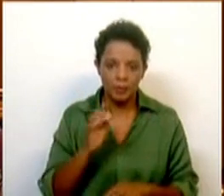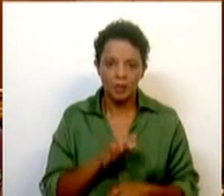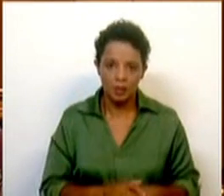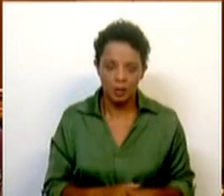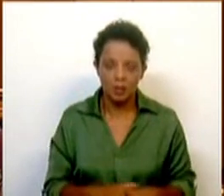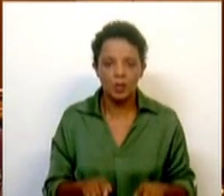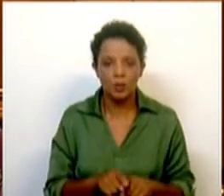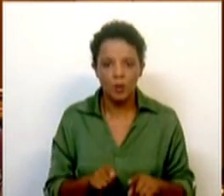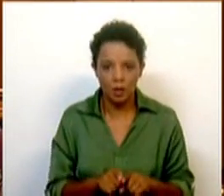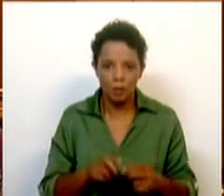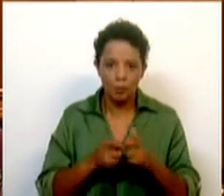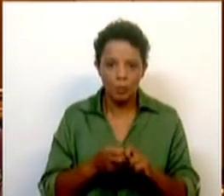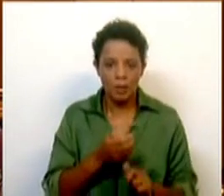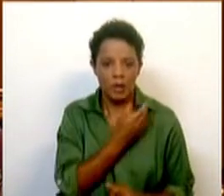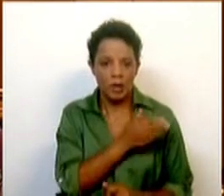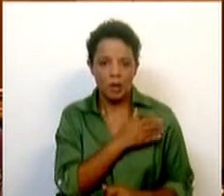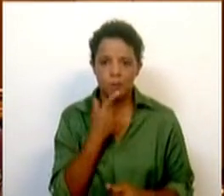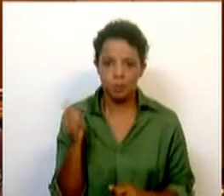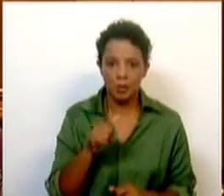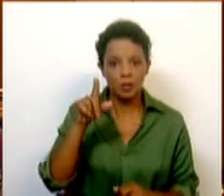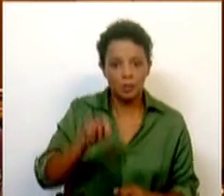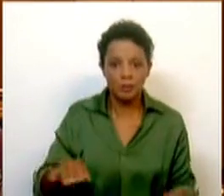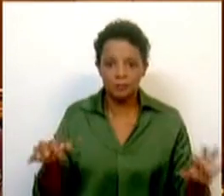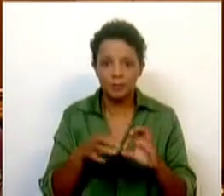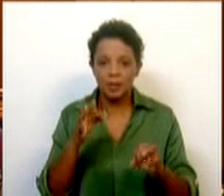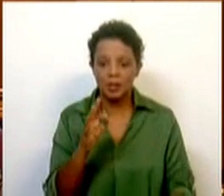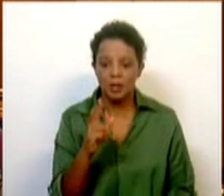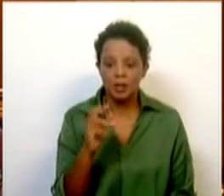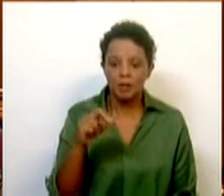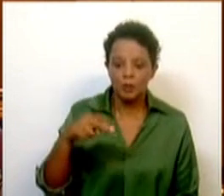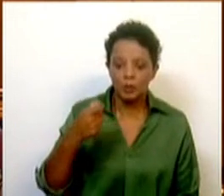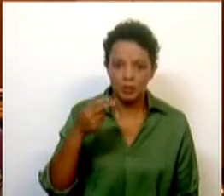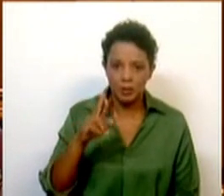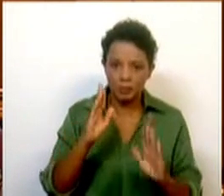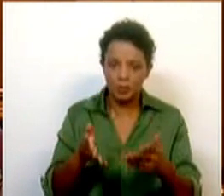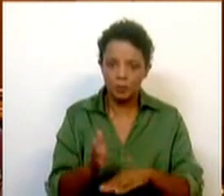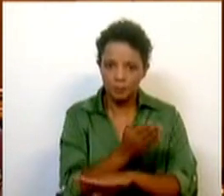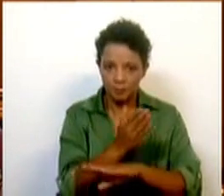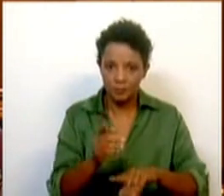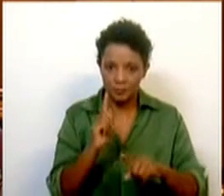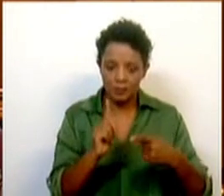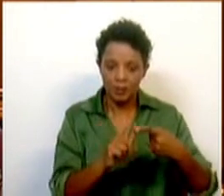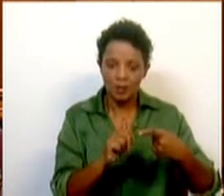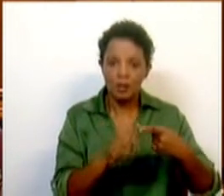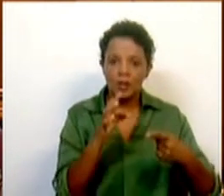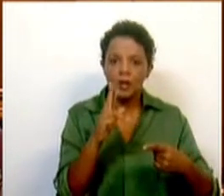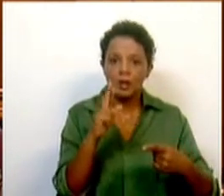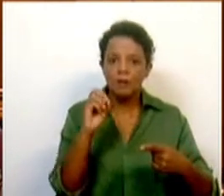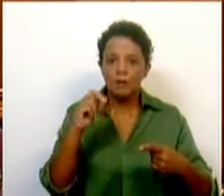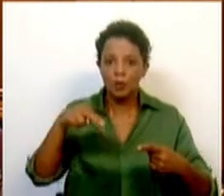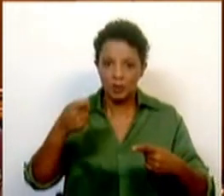aliar-se deste problema. Muito rapidamente, quanto à Frontex, senhor Tad, temos de distinguir. Uma coisa é o mandato que a Frontex tem.